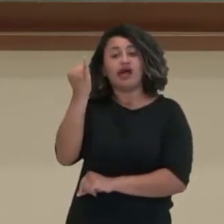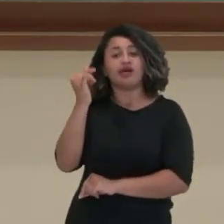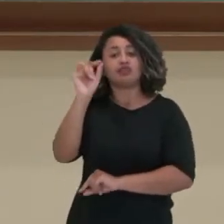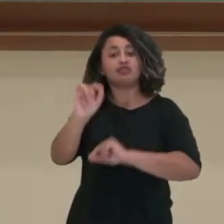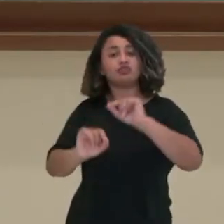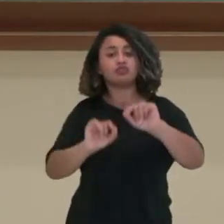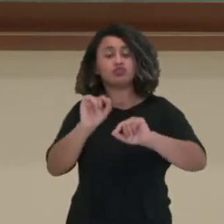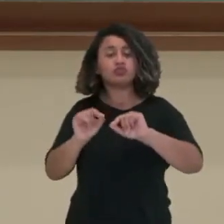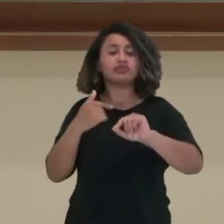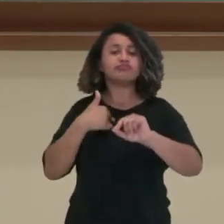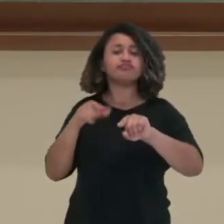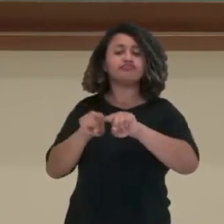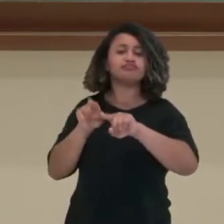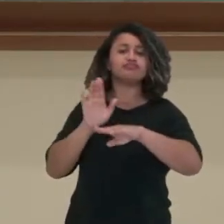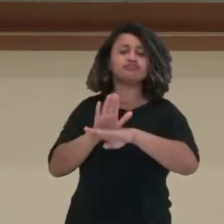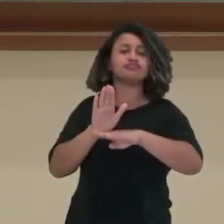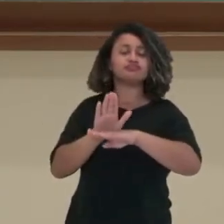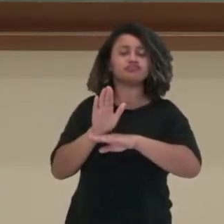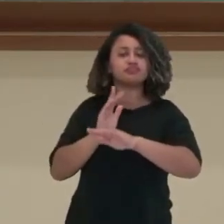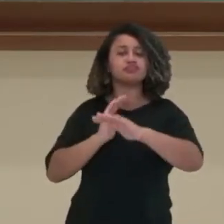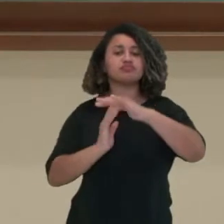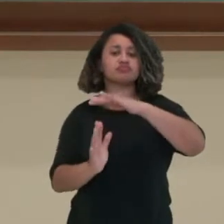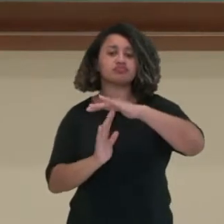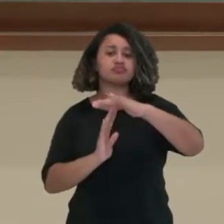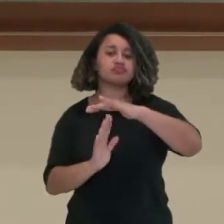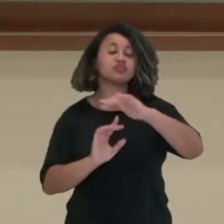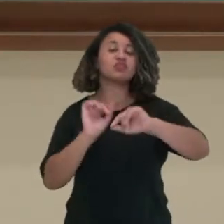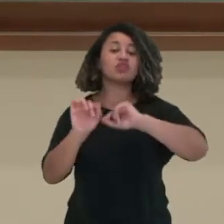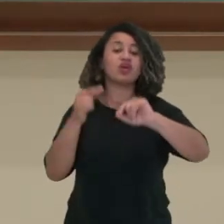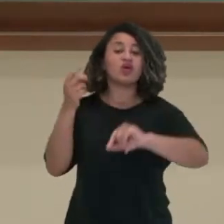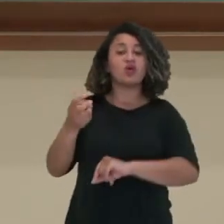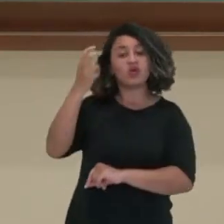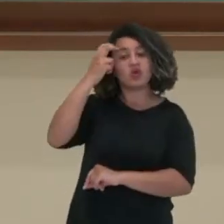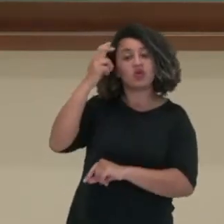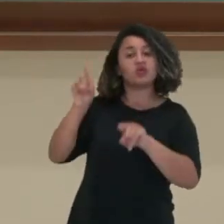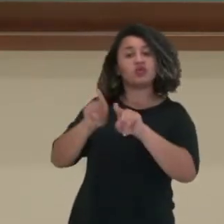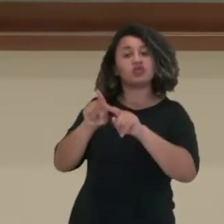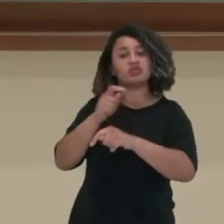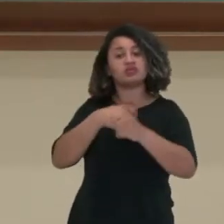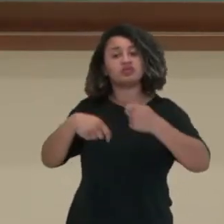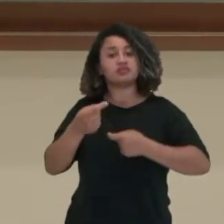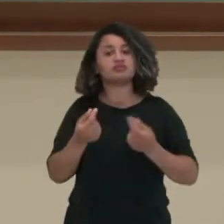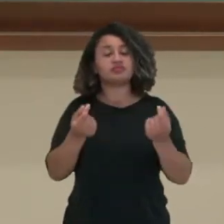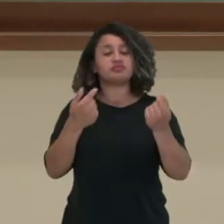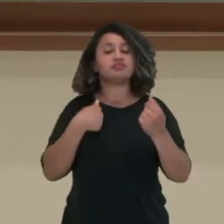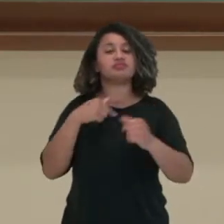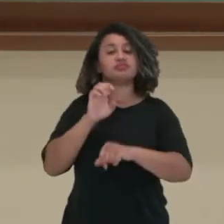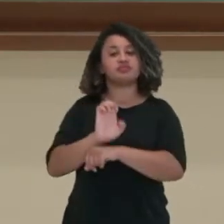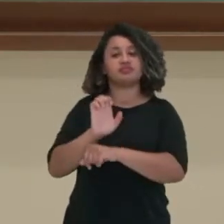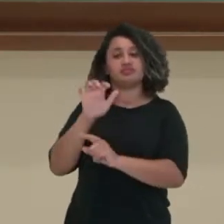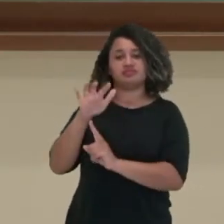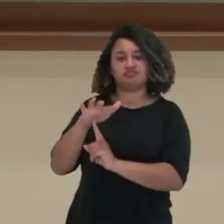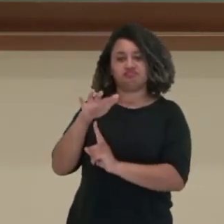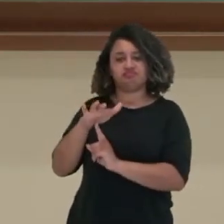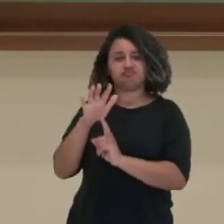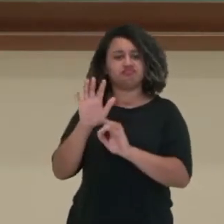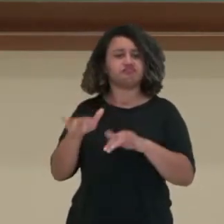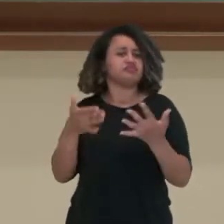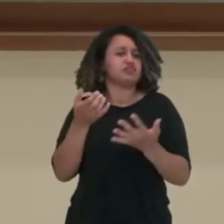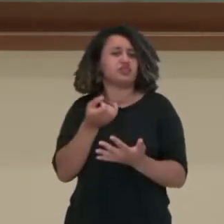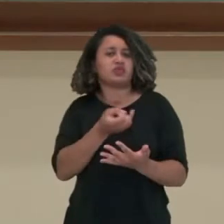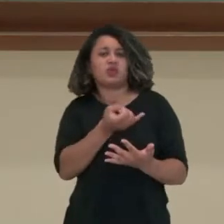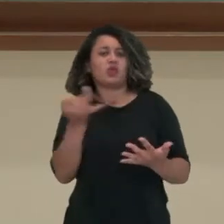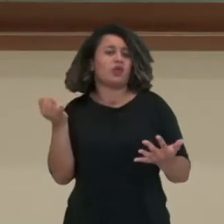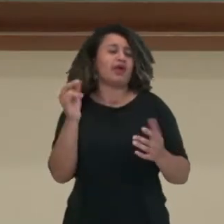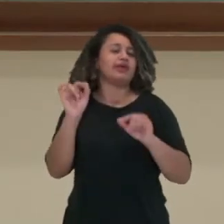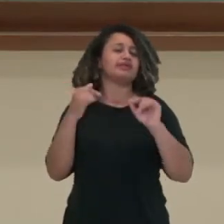e as contribuições dos imigrantes para a cultura e para a economia do estado do Paraná. Então, quais foram os